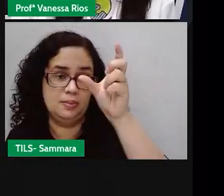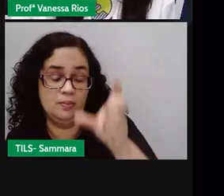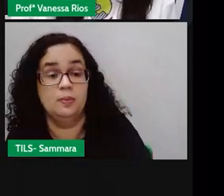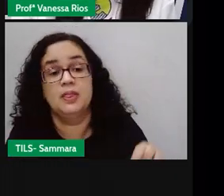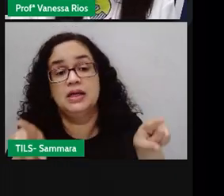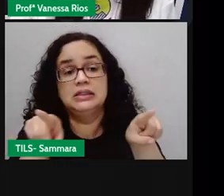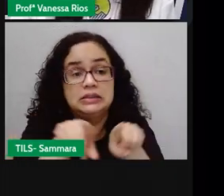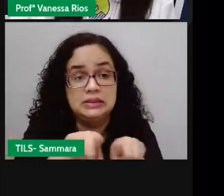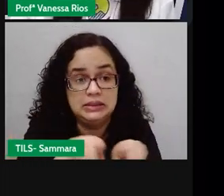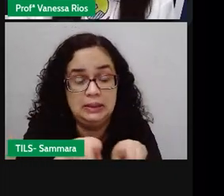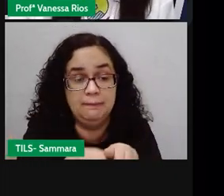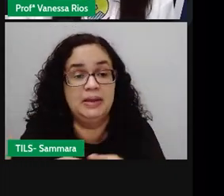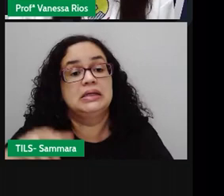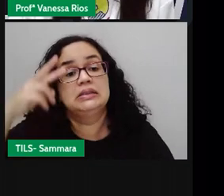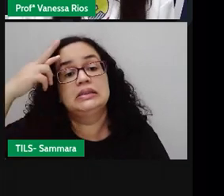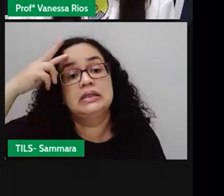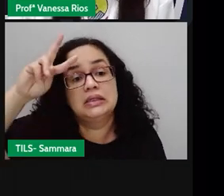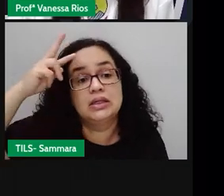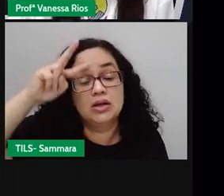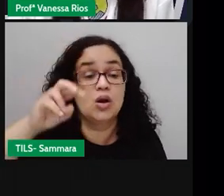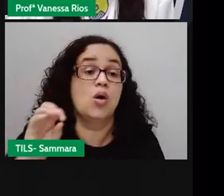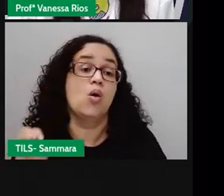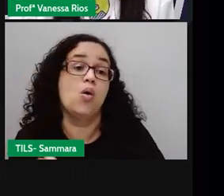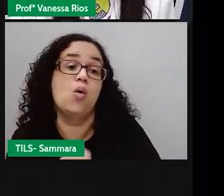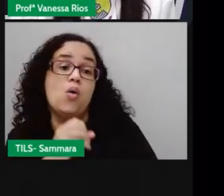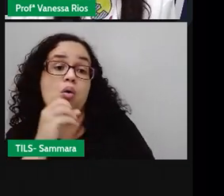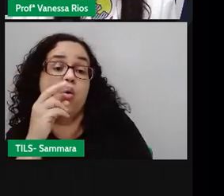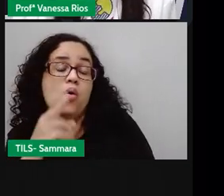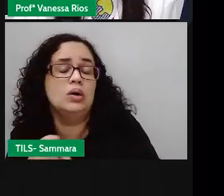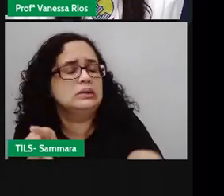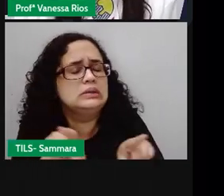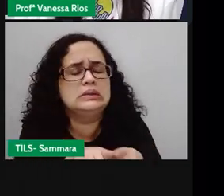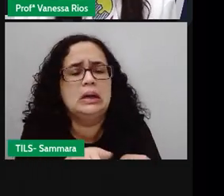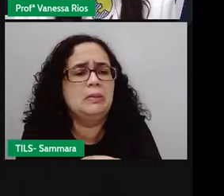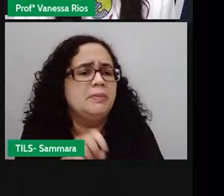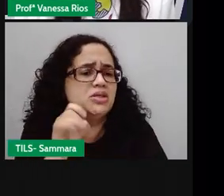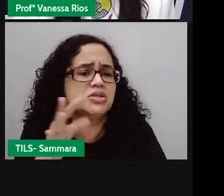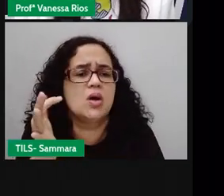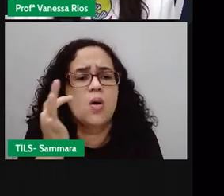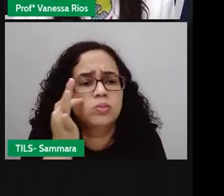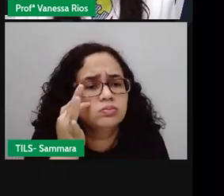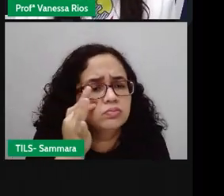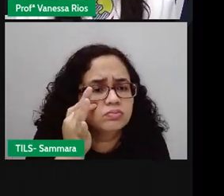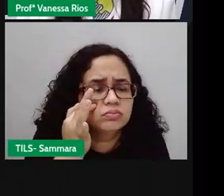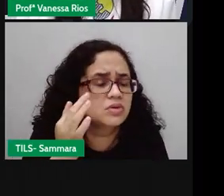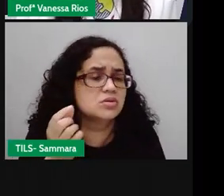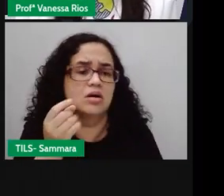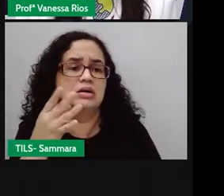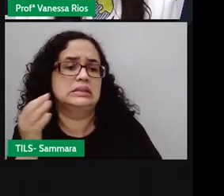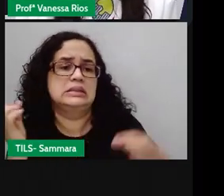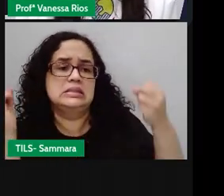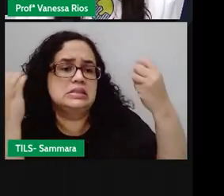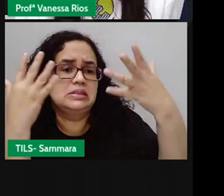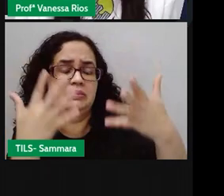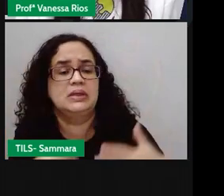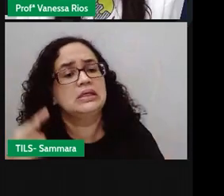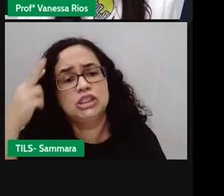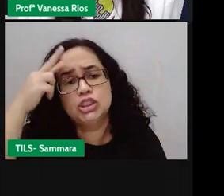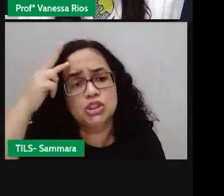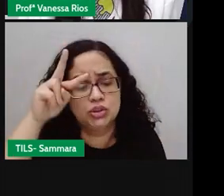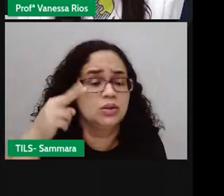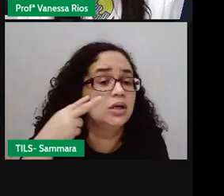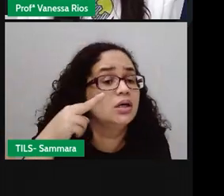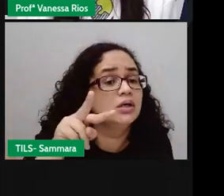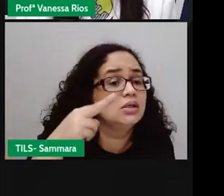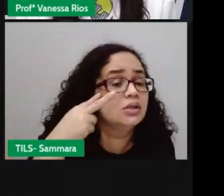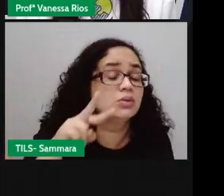também da história, ou ele também pode ser só um espectador. Ele está só contando aquilo que ele viu, ou